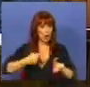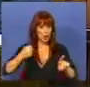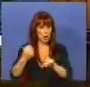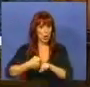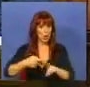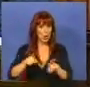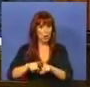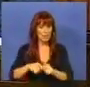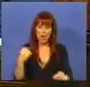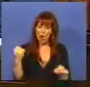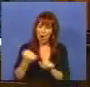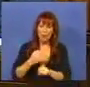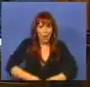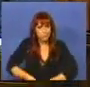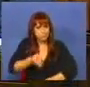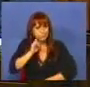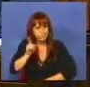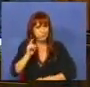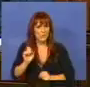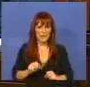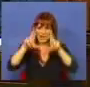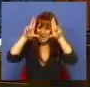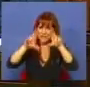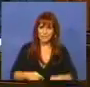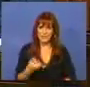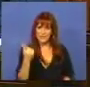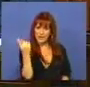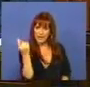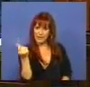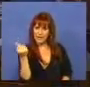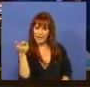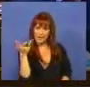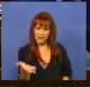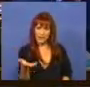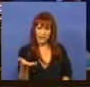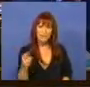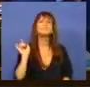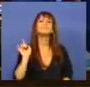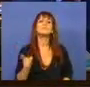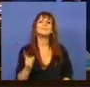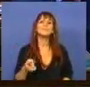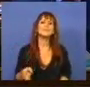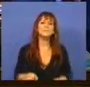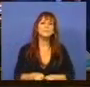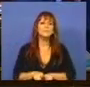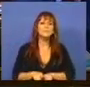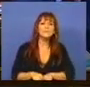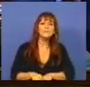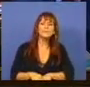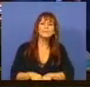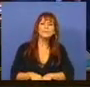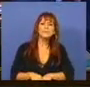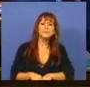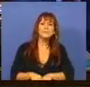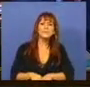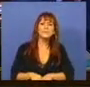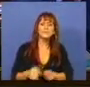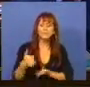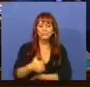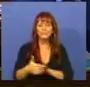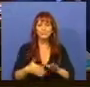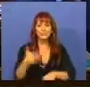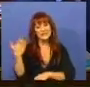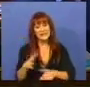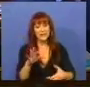a operações ilícitas e de branqueamento de capitais que é, de facto, um enquadramento